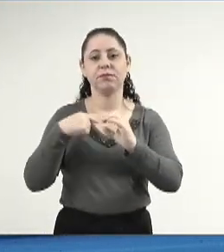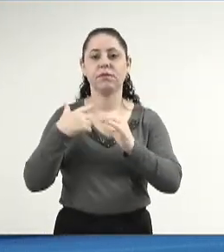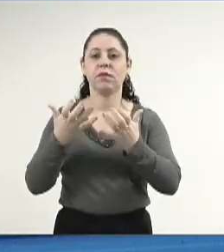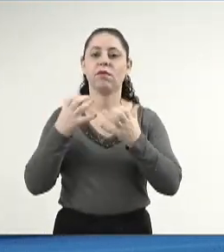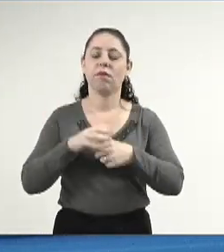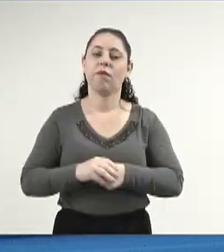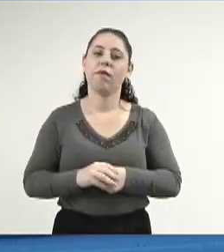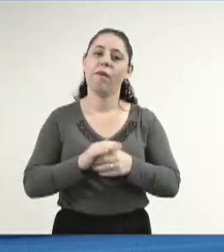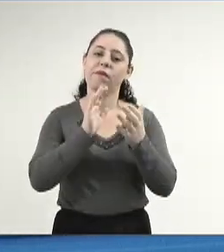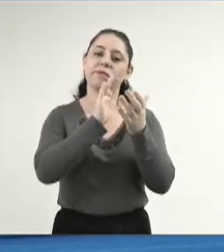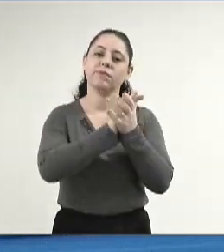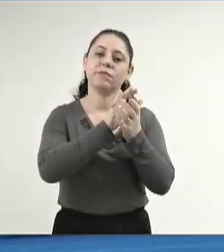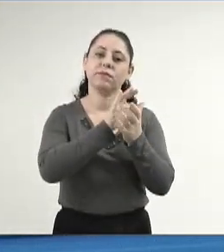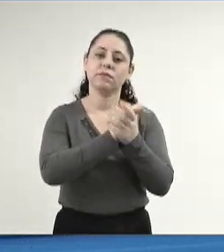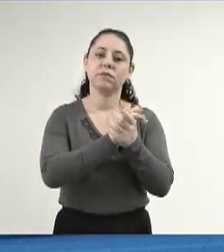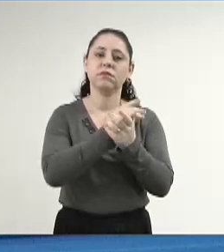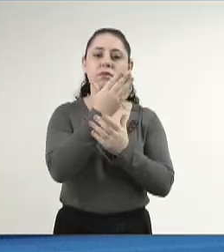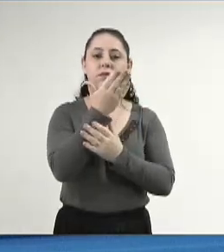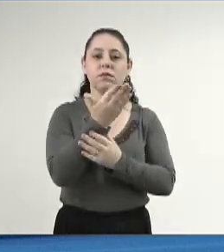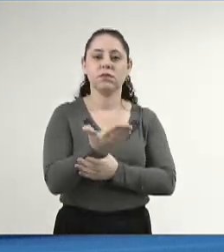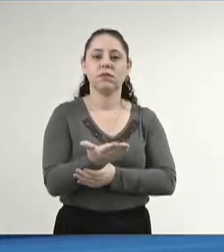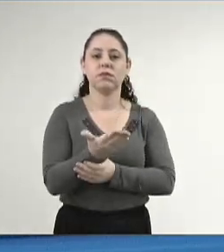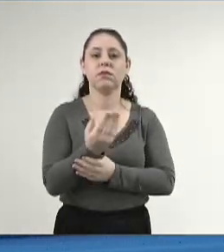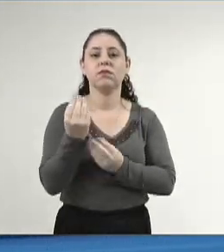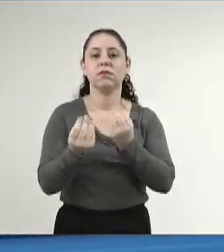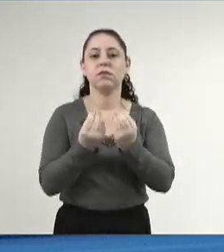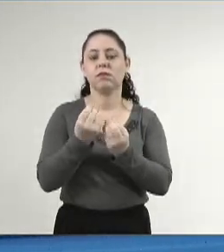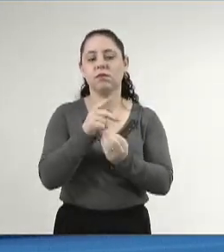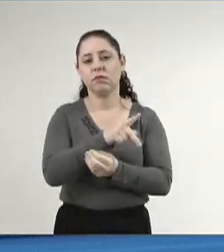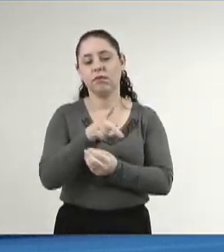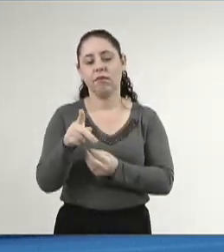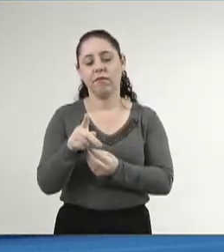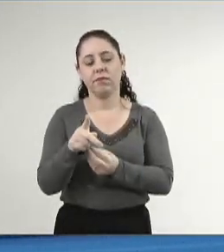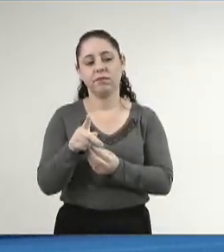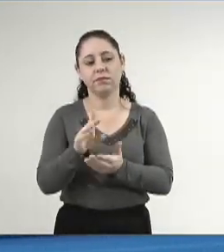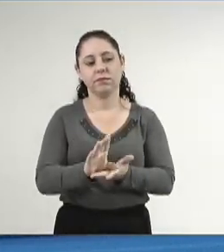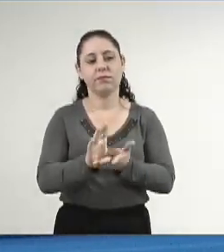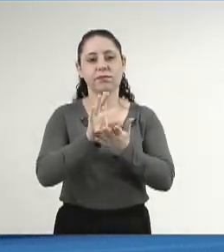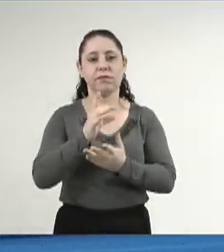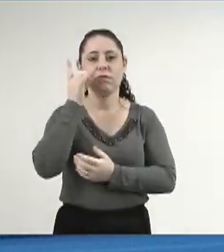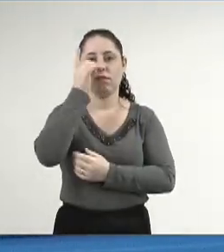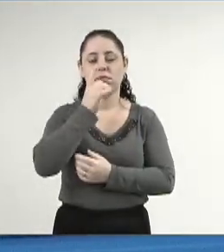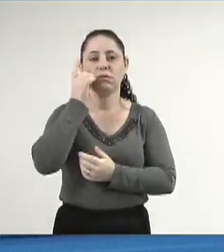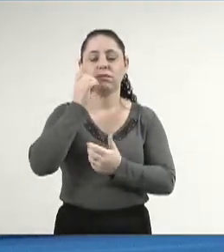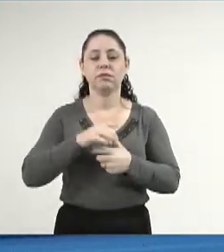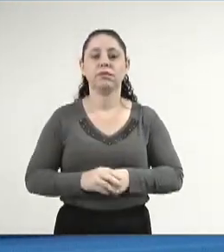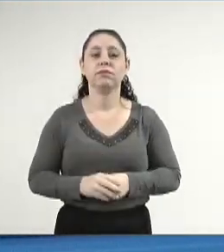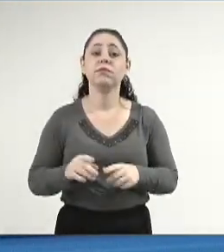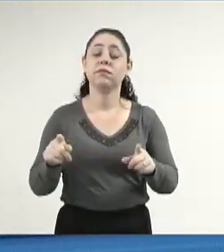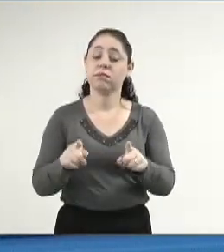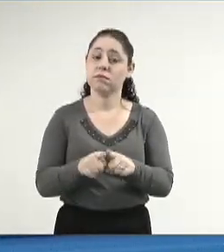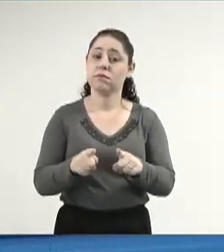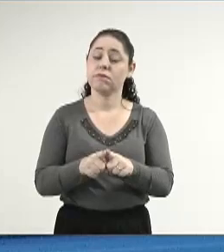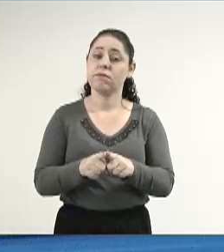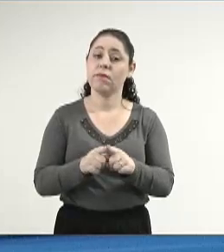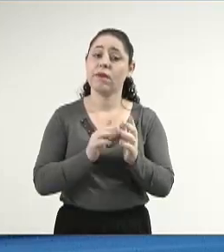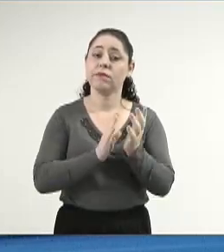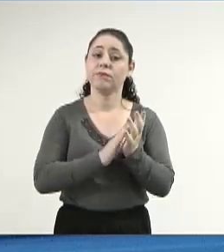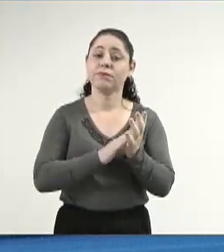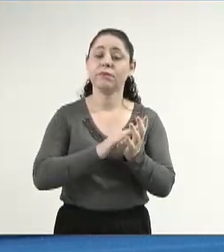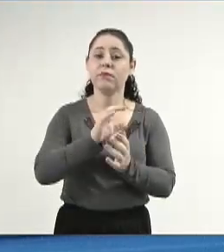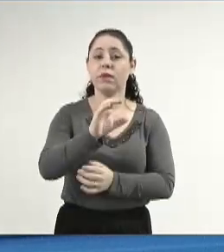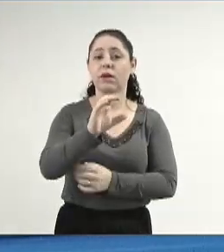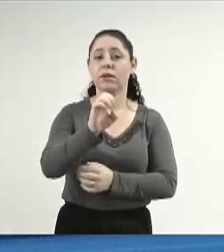parabenizar você como presidente da nossa frente parlamentar, mas parabenizar o Celso